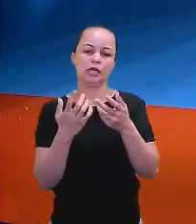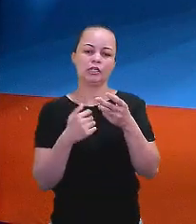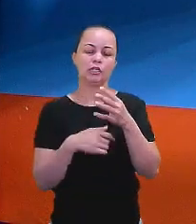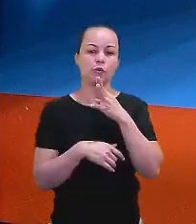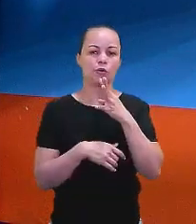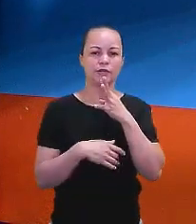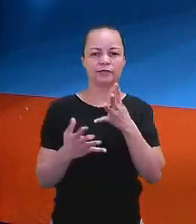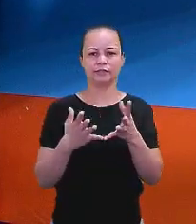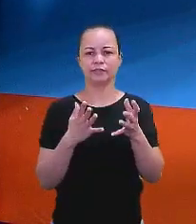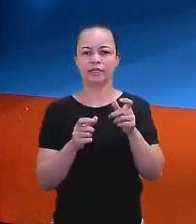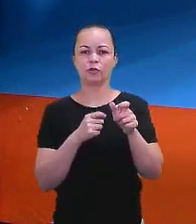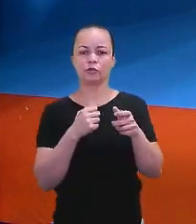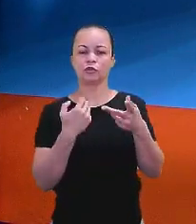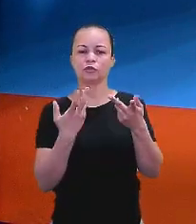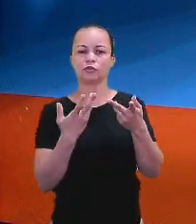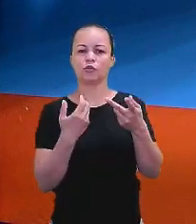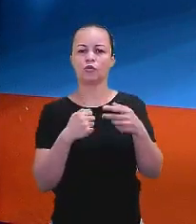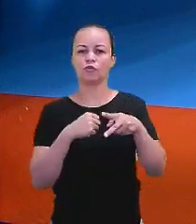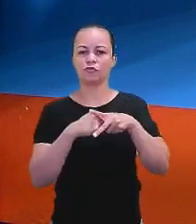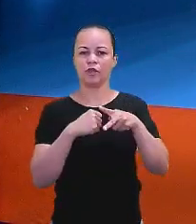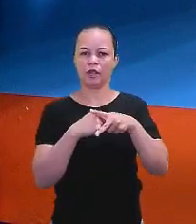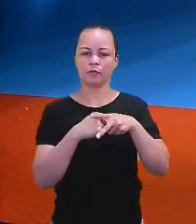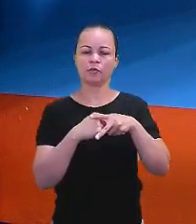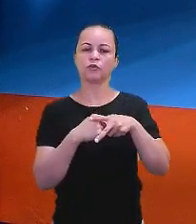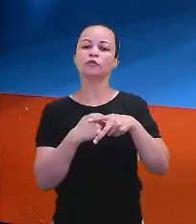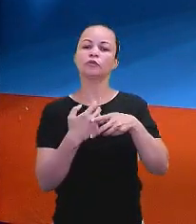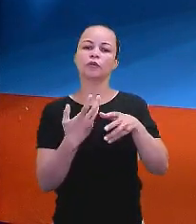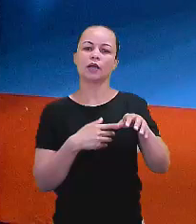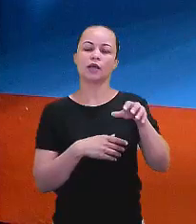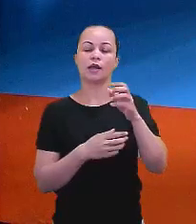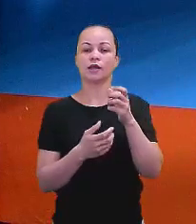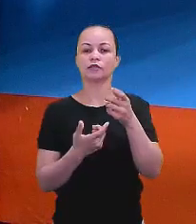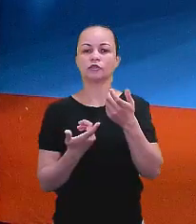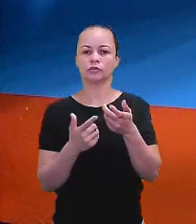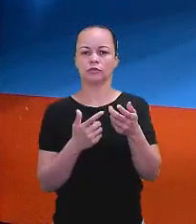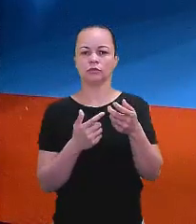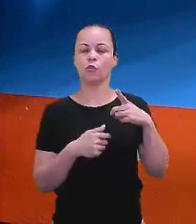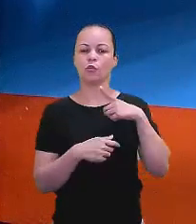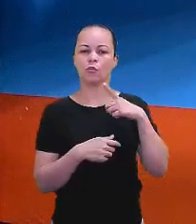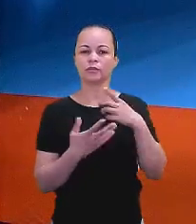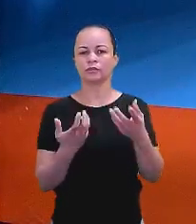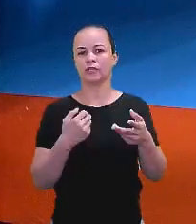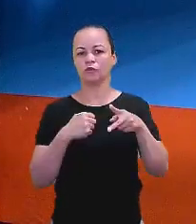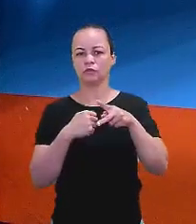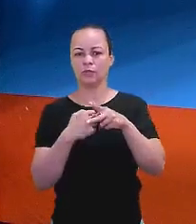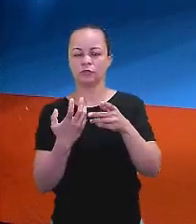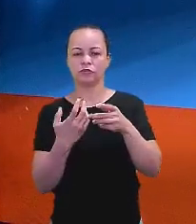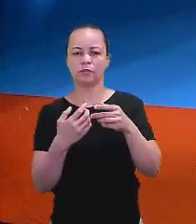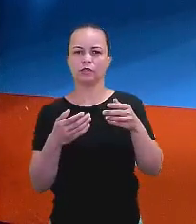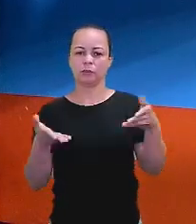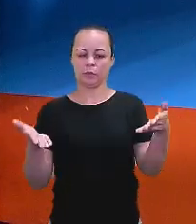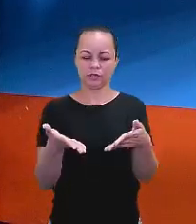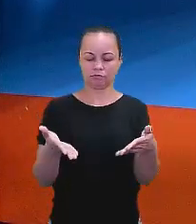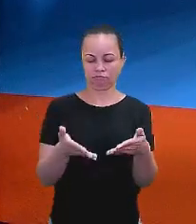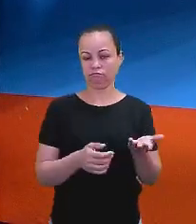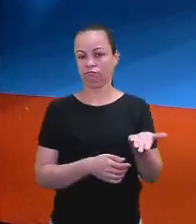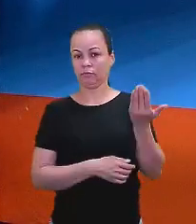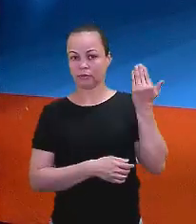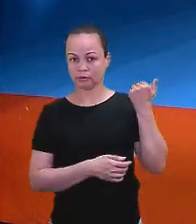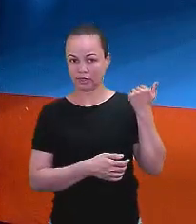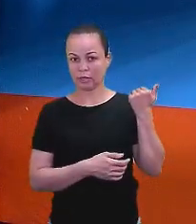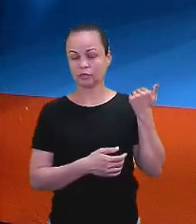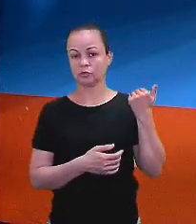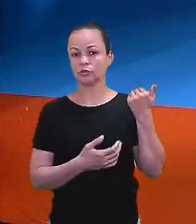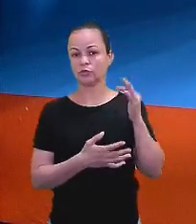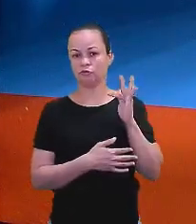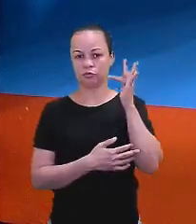pessoais do caso reto. E uma coisa importante. Conhecer também os tempos verbais. Se é presente, passado ou futuro.